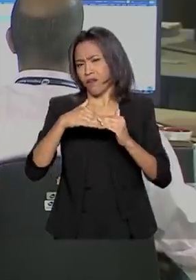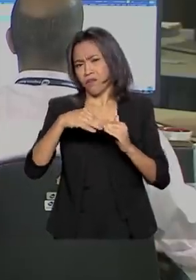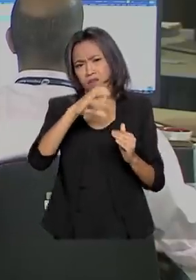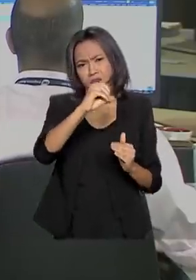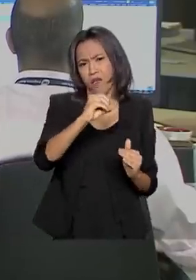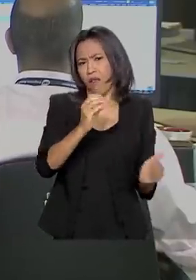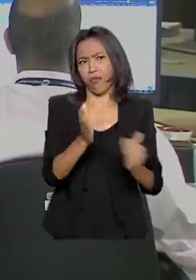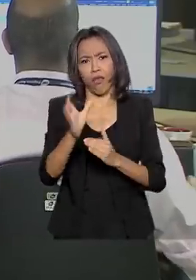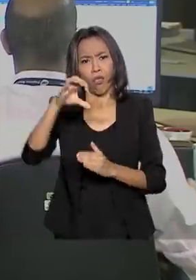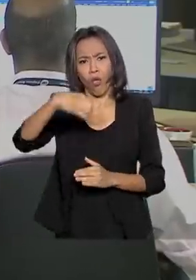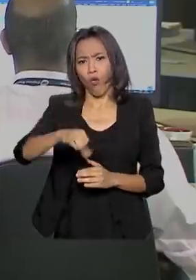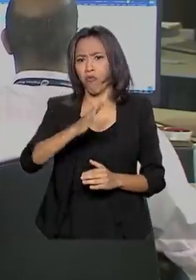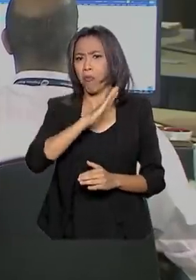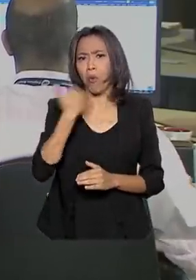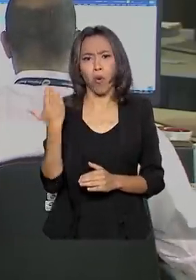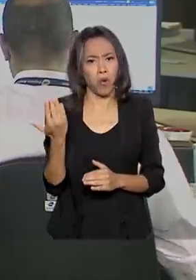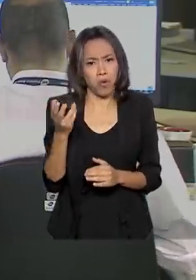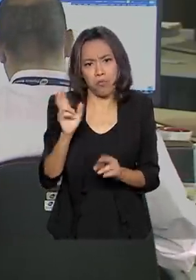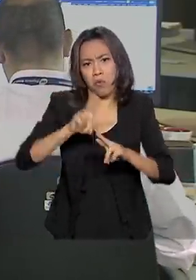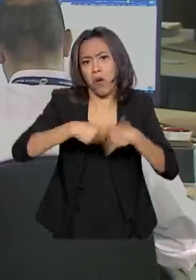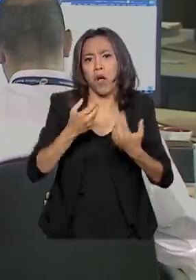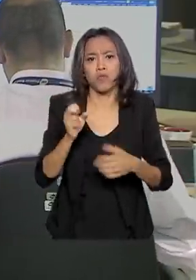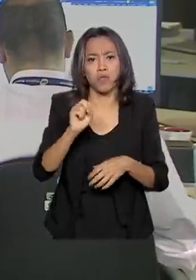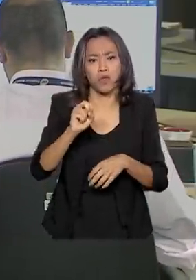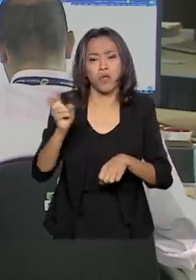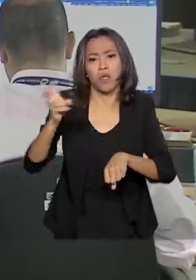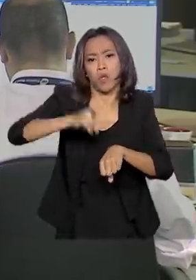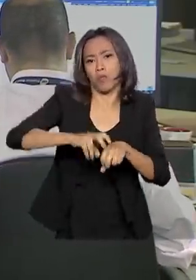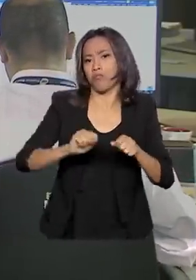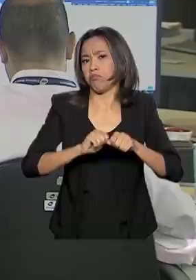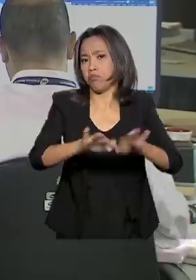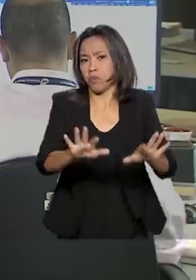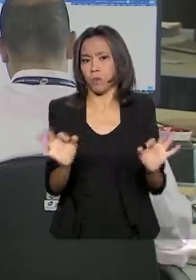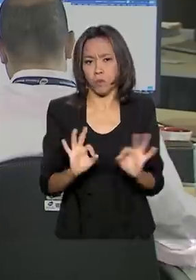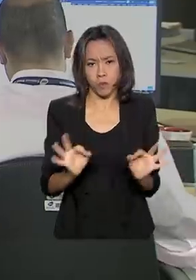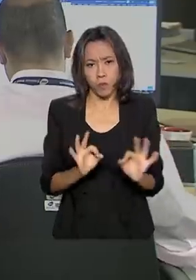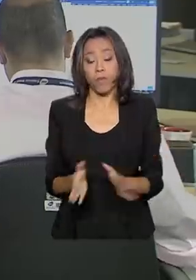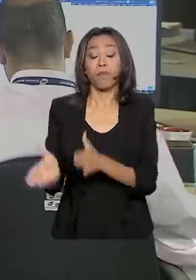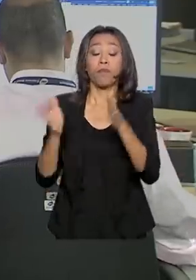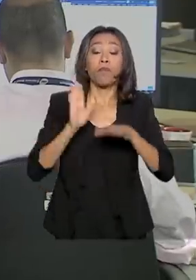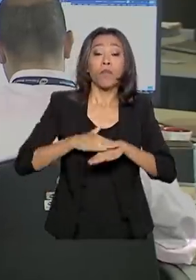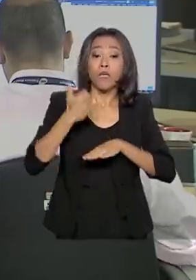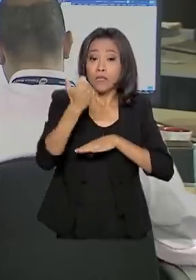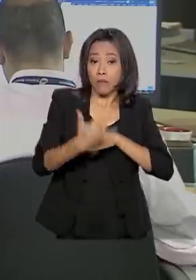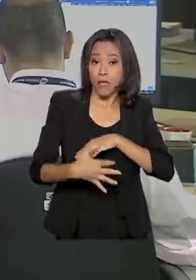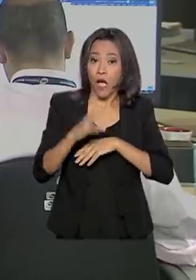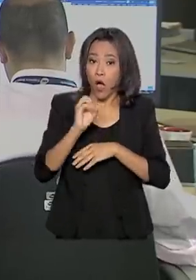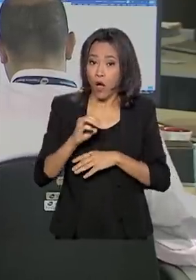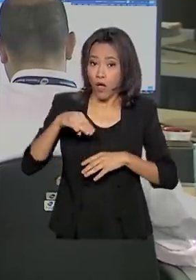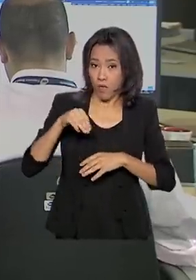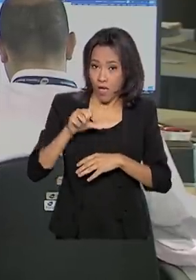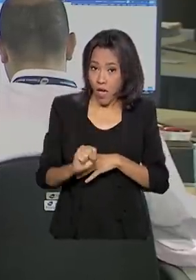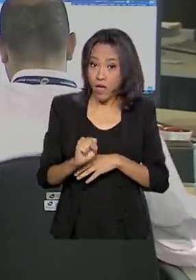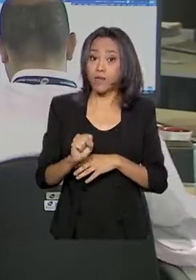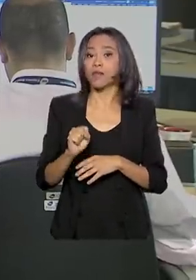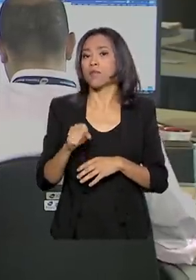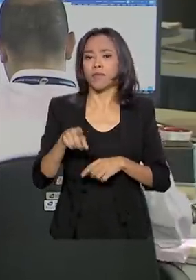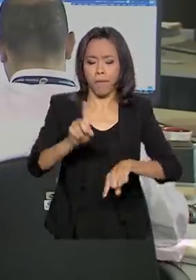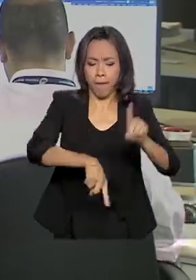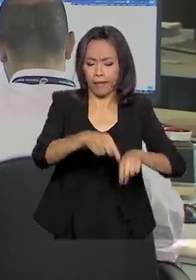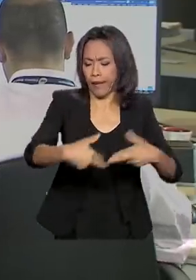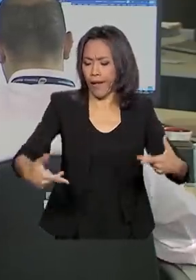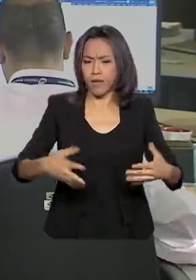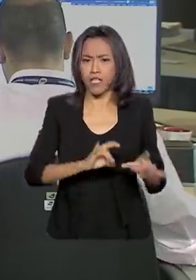anos morreu vítima do novo coronavírus. Segundo a OMS, a probabilidade de contaminação por meio de mercadorias